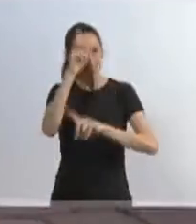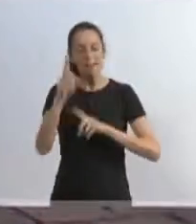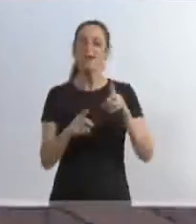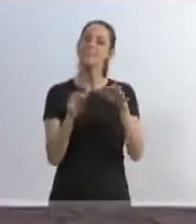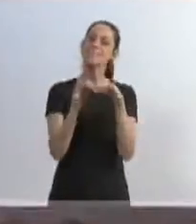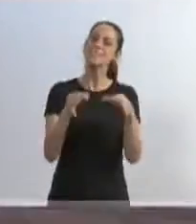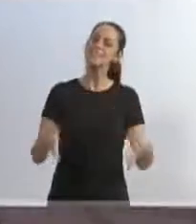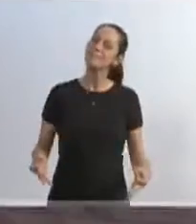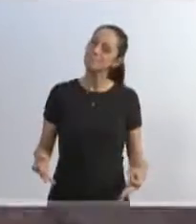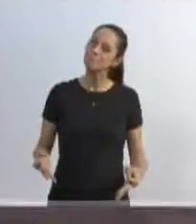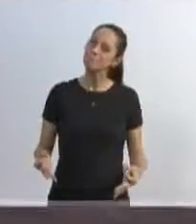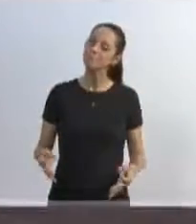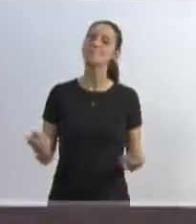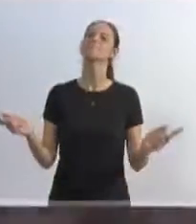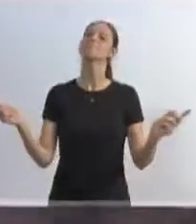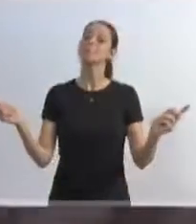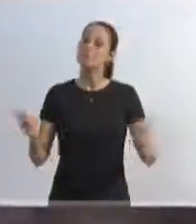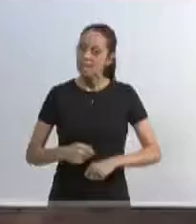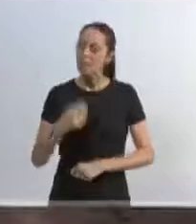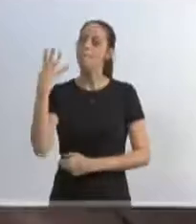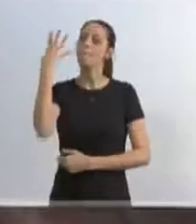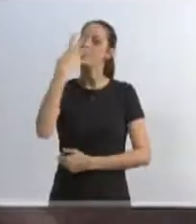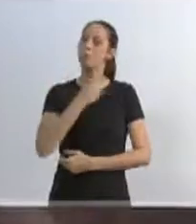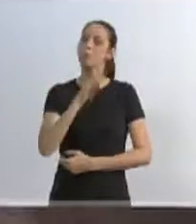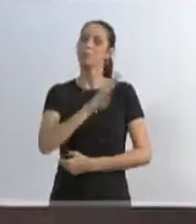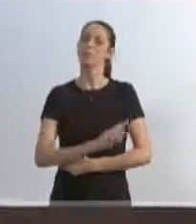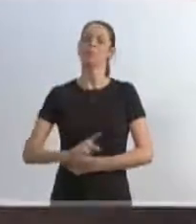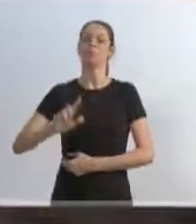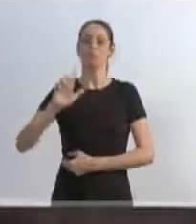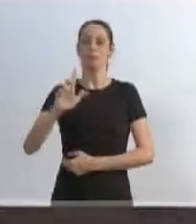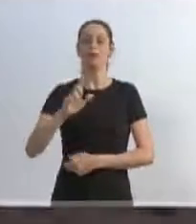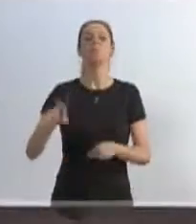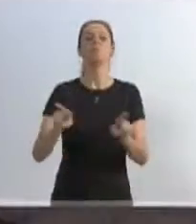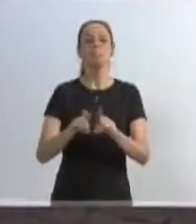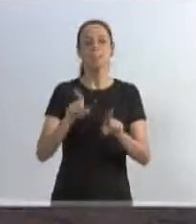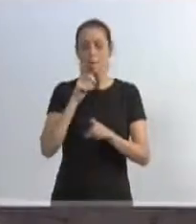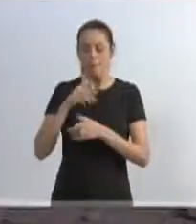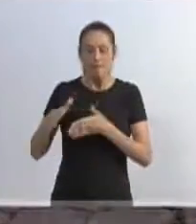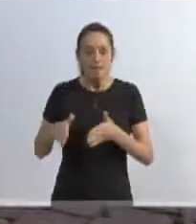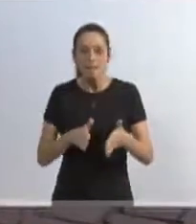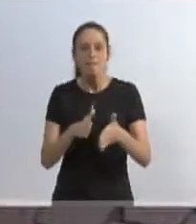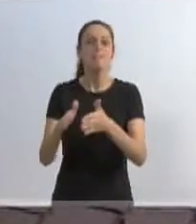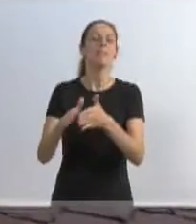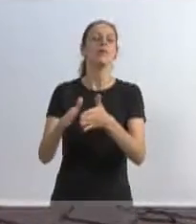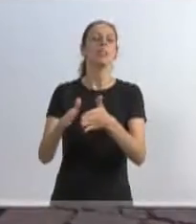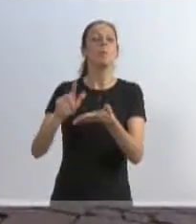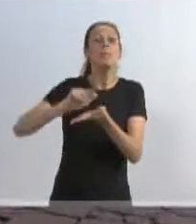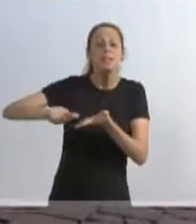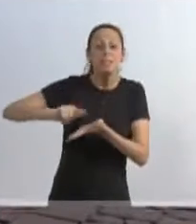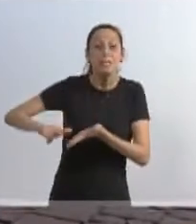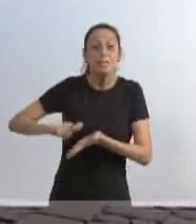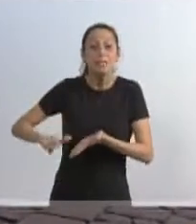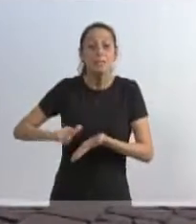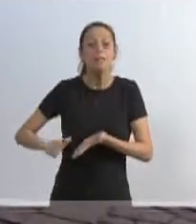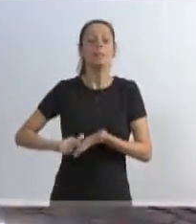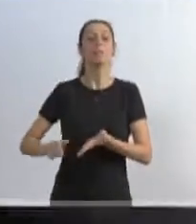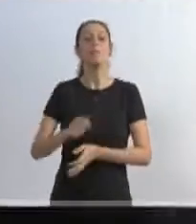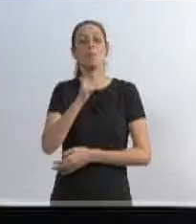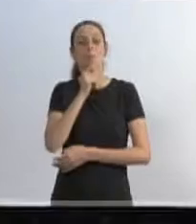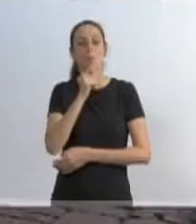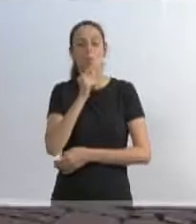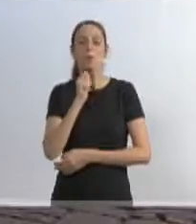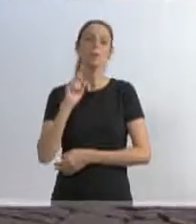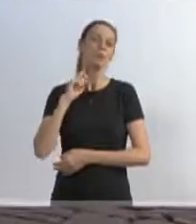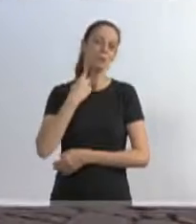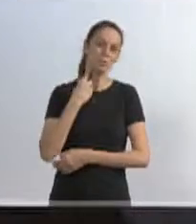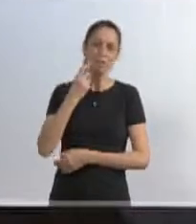vamos estar deixando os ribeirões realmente adequados, não poluídos, e